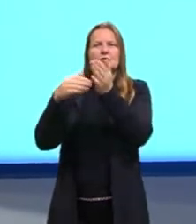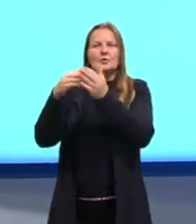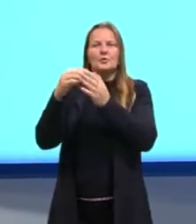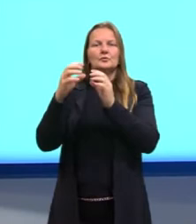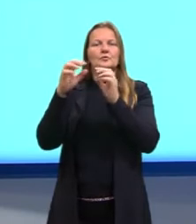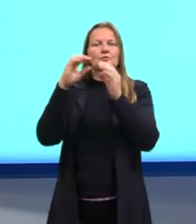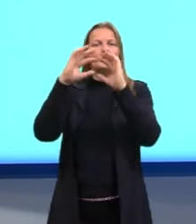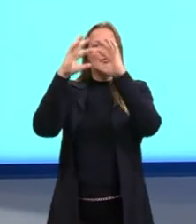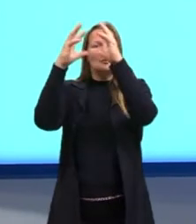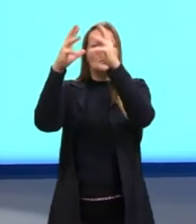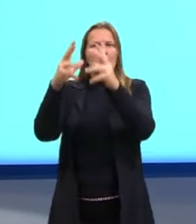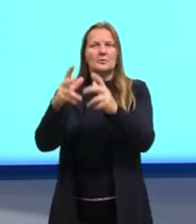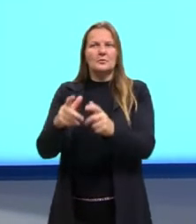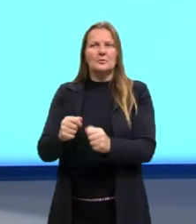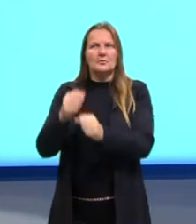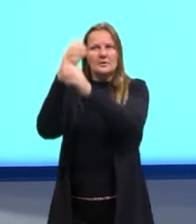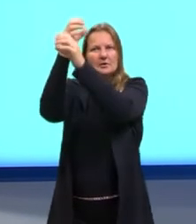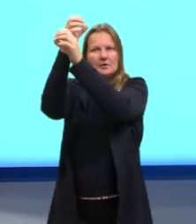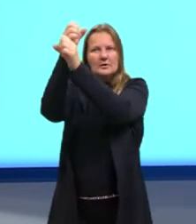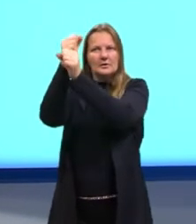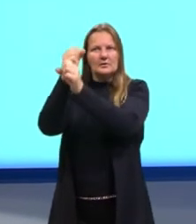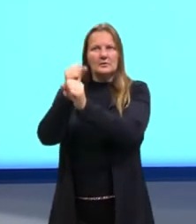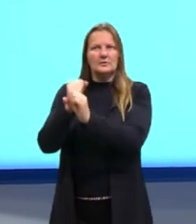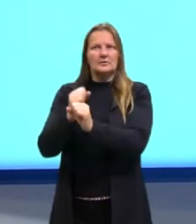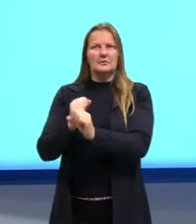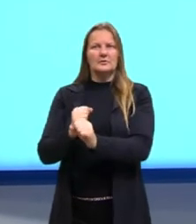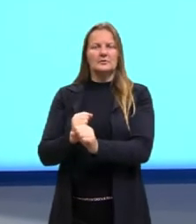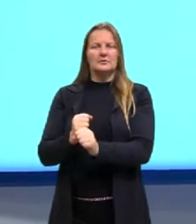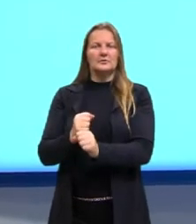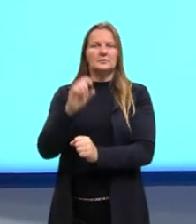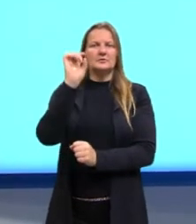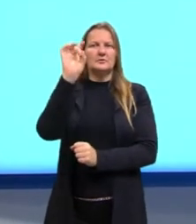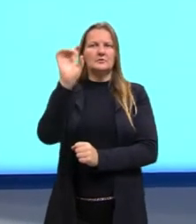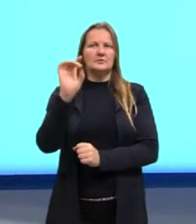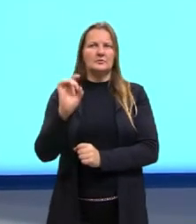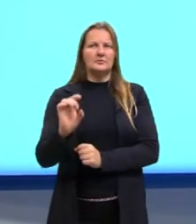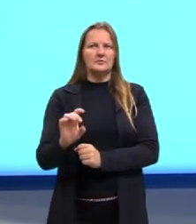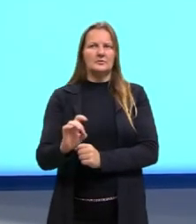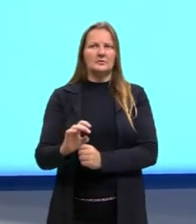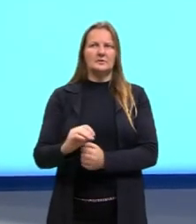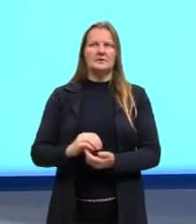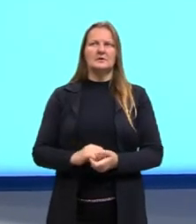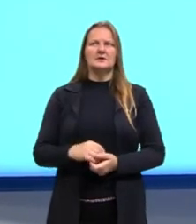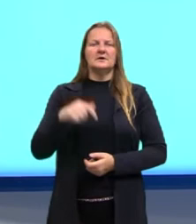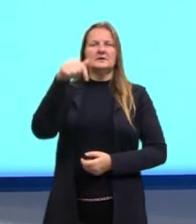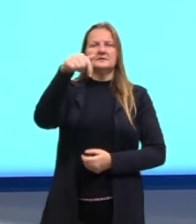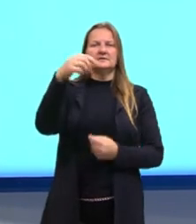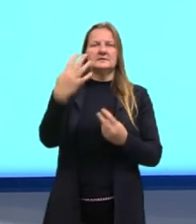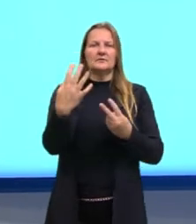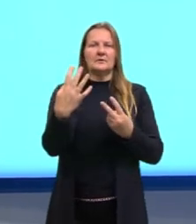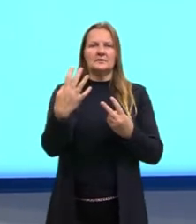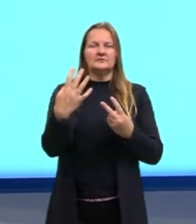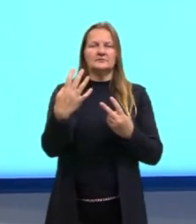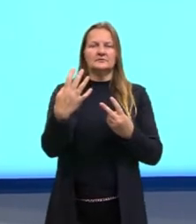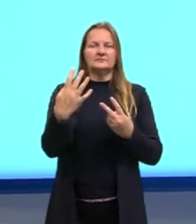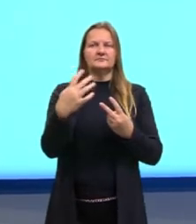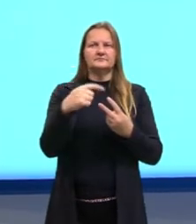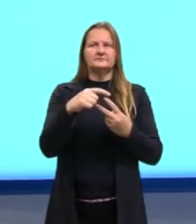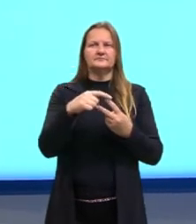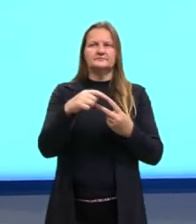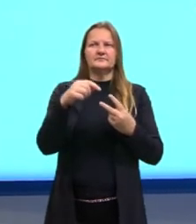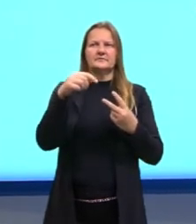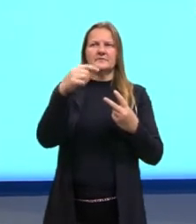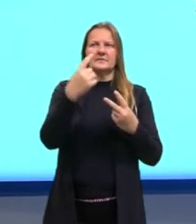números de pontos que nós tivemos em cada uma delas. Então, 74 na primeira partida,